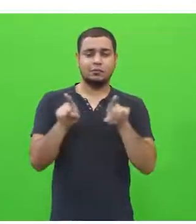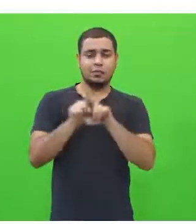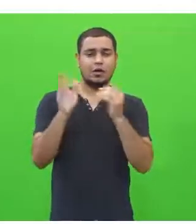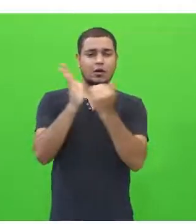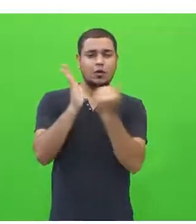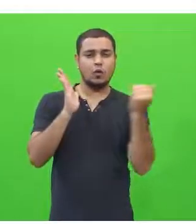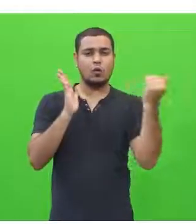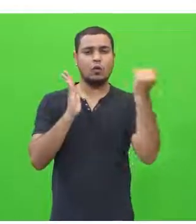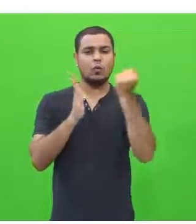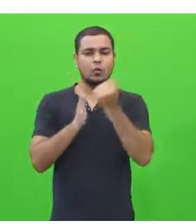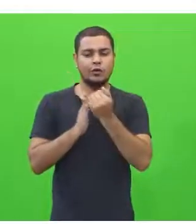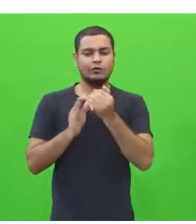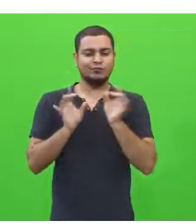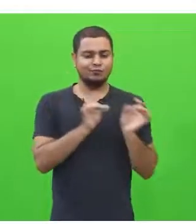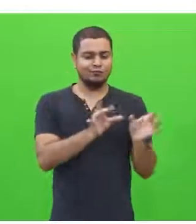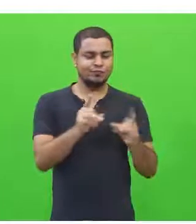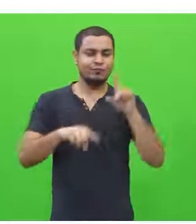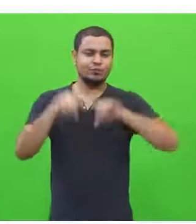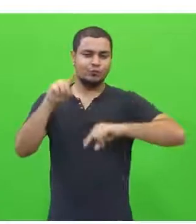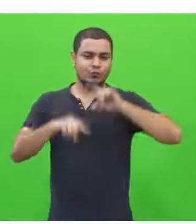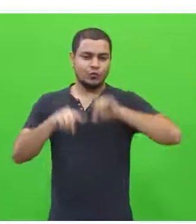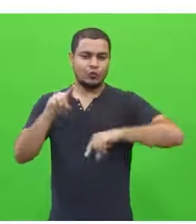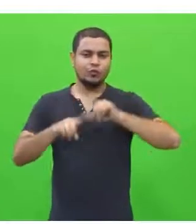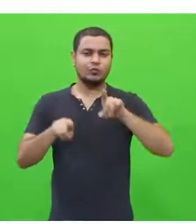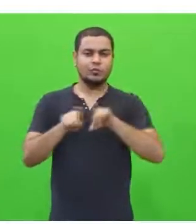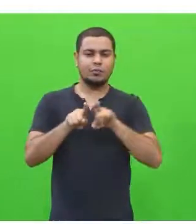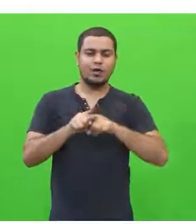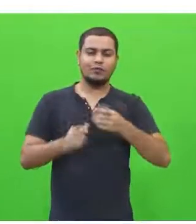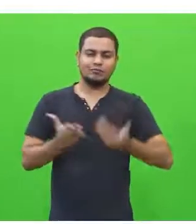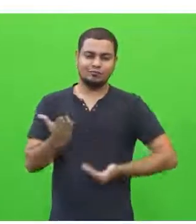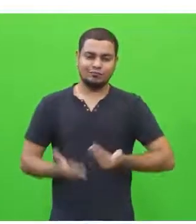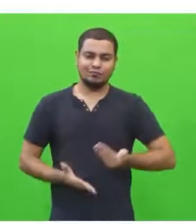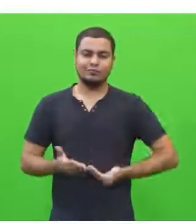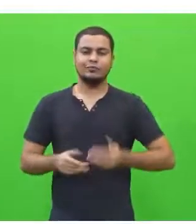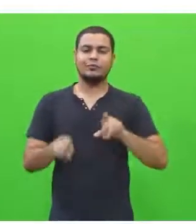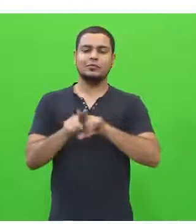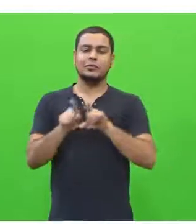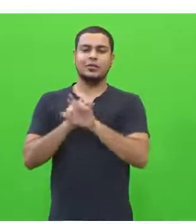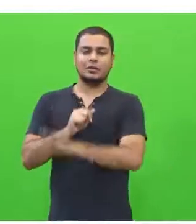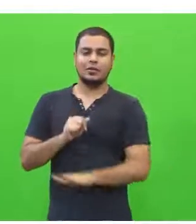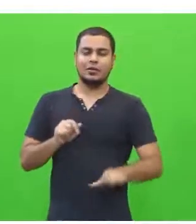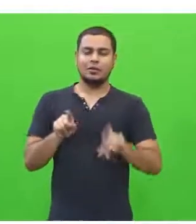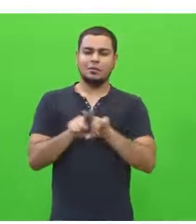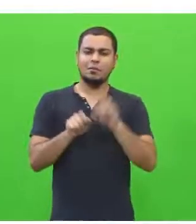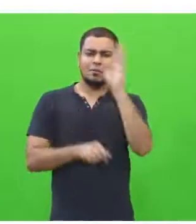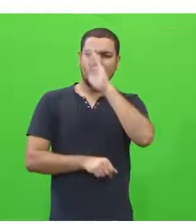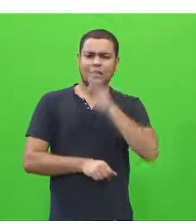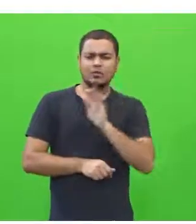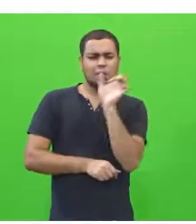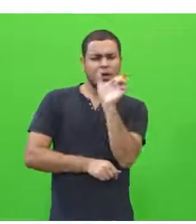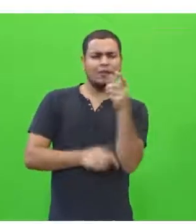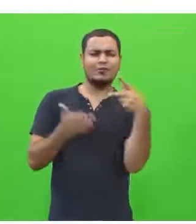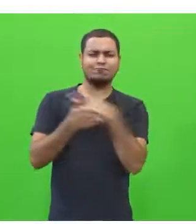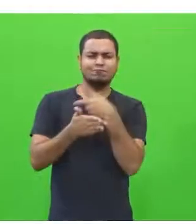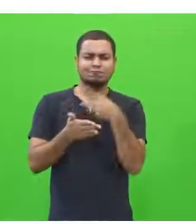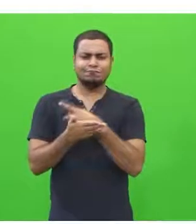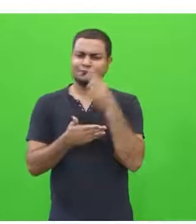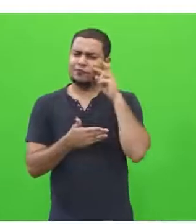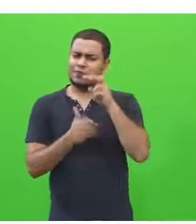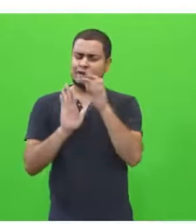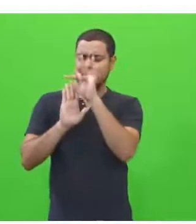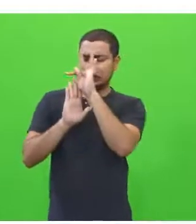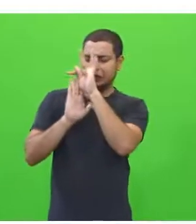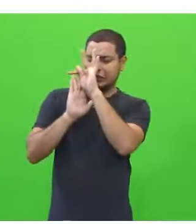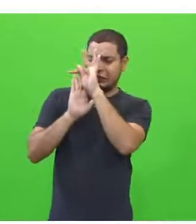número de venda de produtos e serviços, criança. Brasil, debate, publicidade